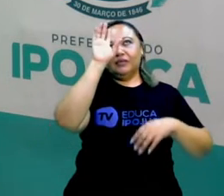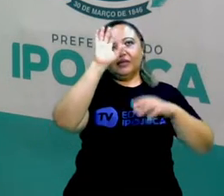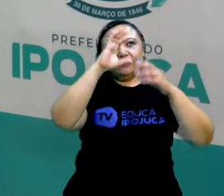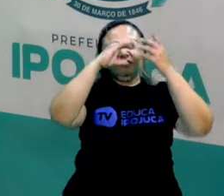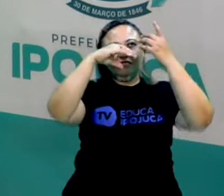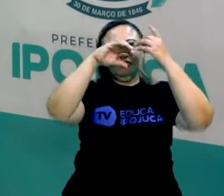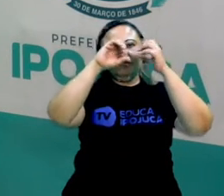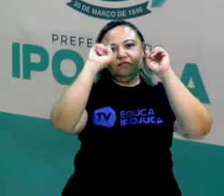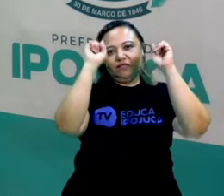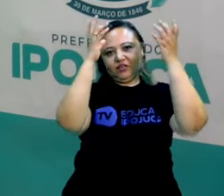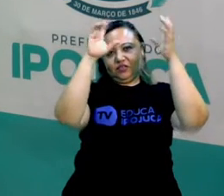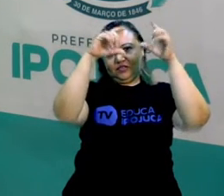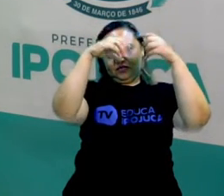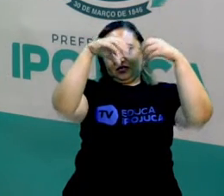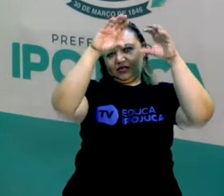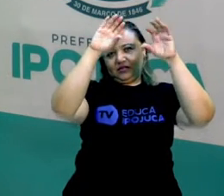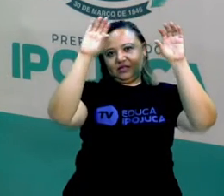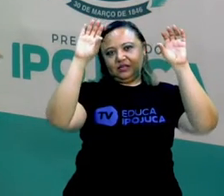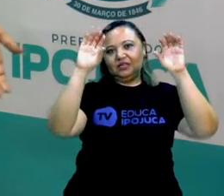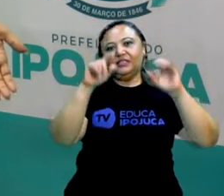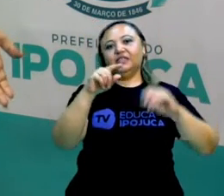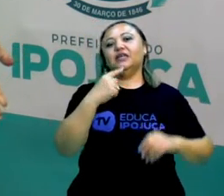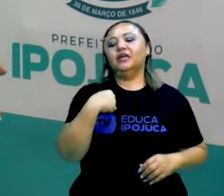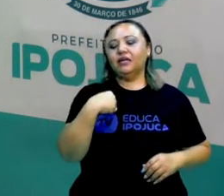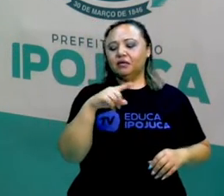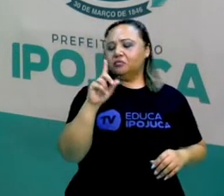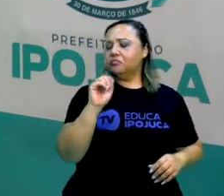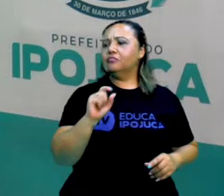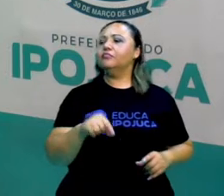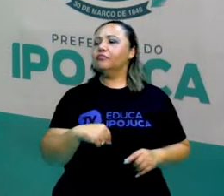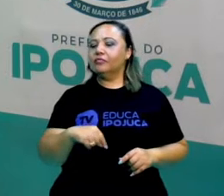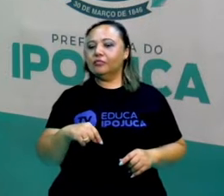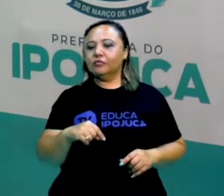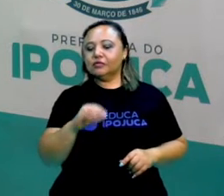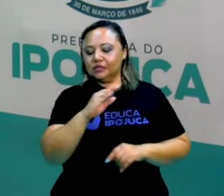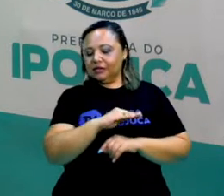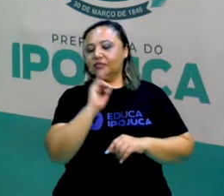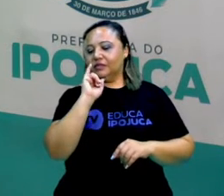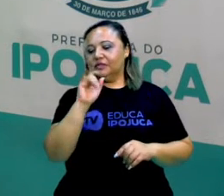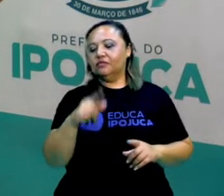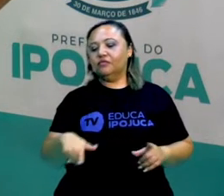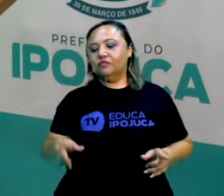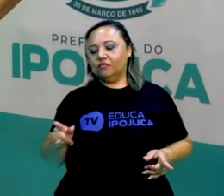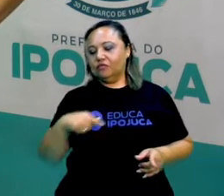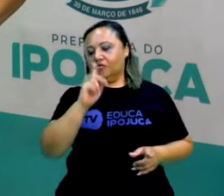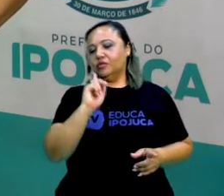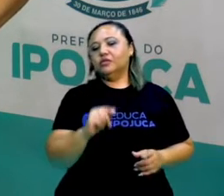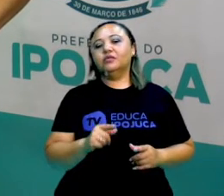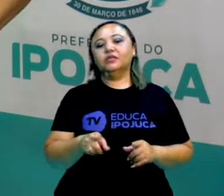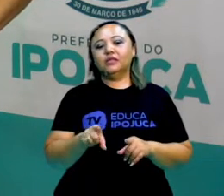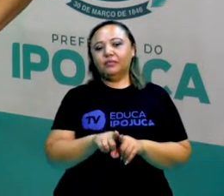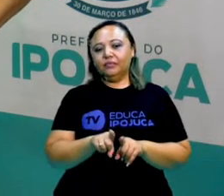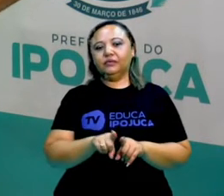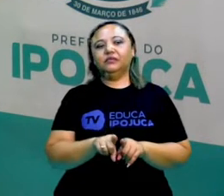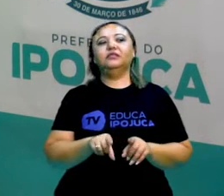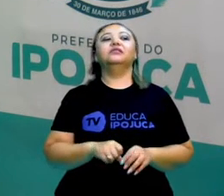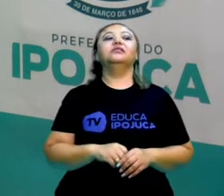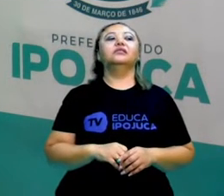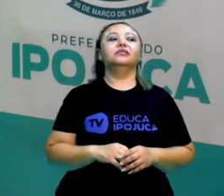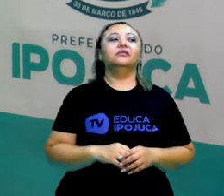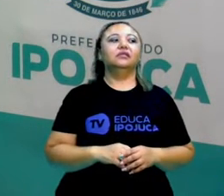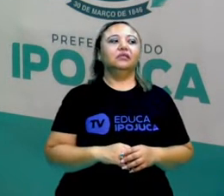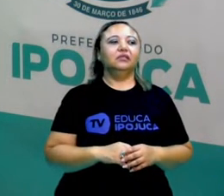por sua vez, disse para se gabar que ia para essa festa também. E os outros ficaram, será que ele vai?